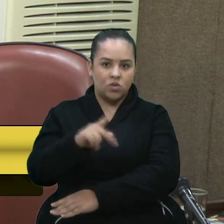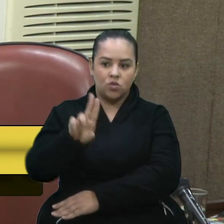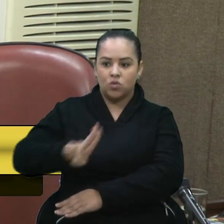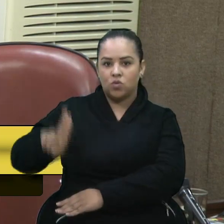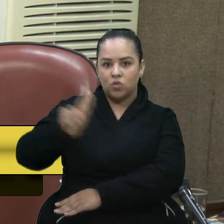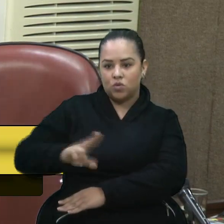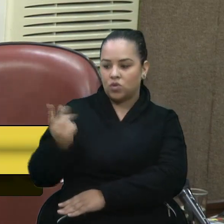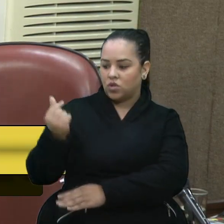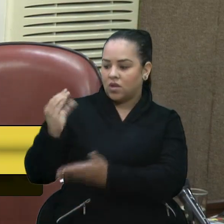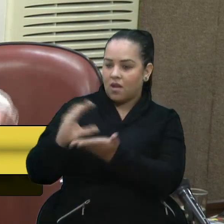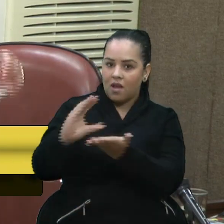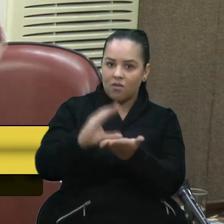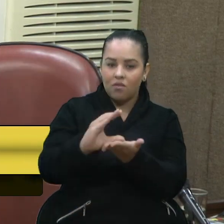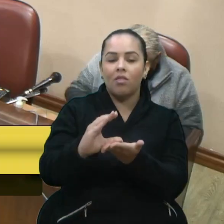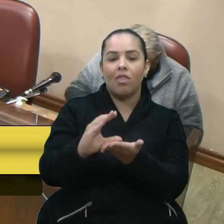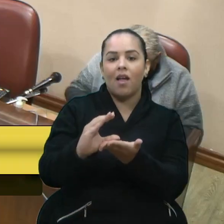bem? Muito obrigada. Obrigada a todos e todas. E será...